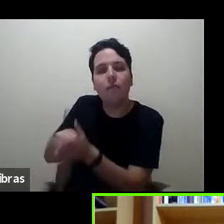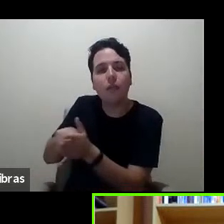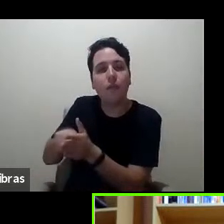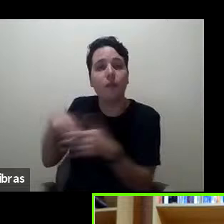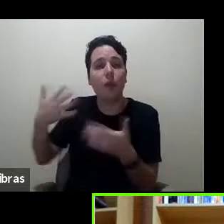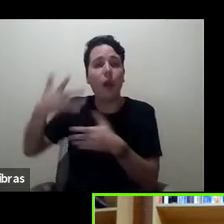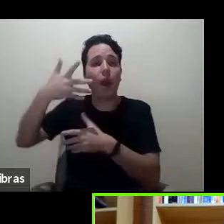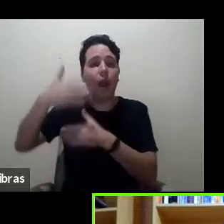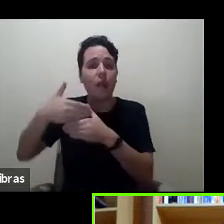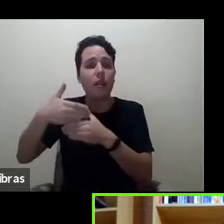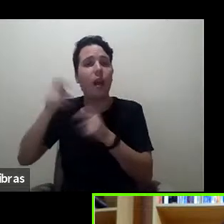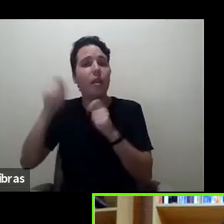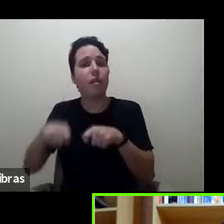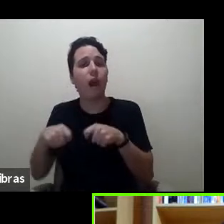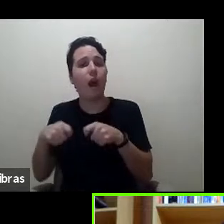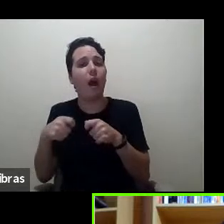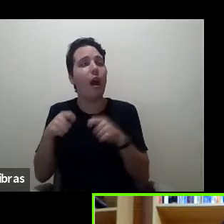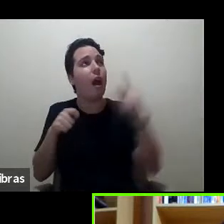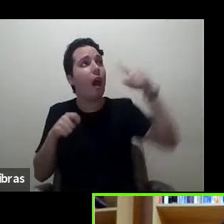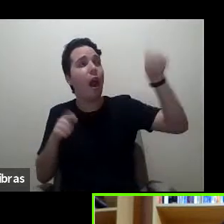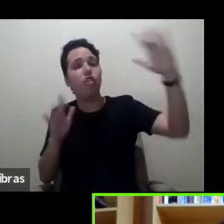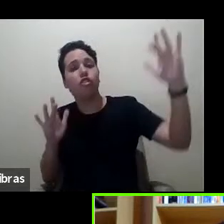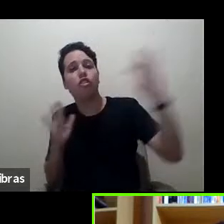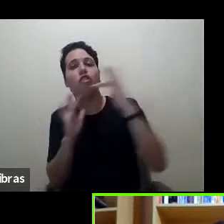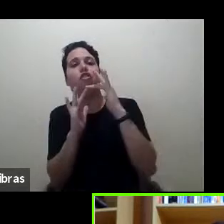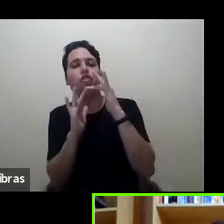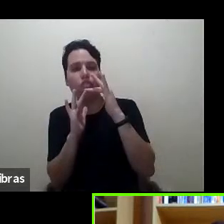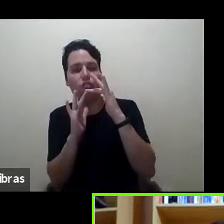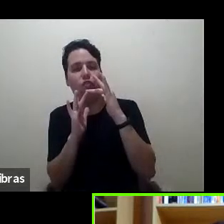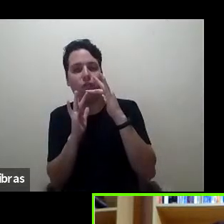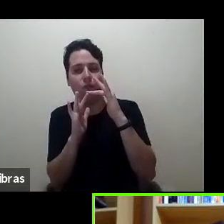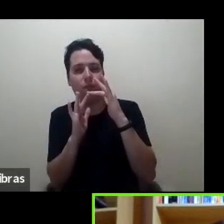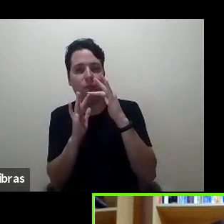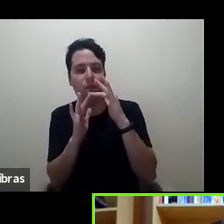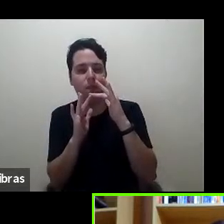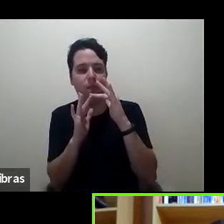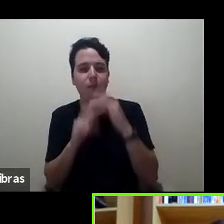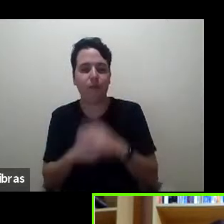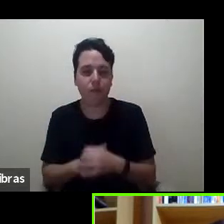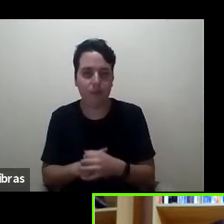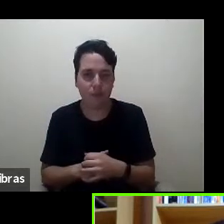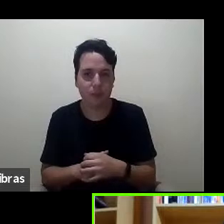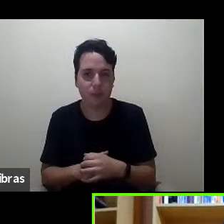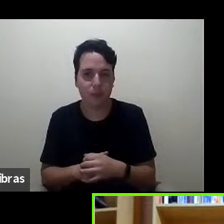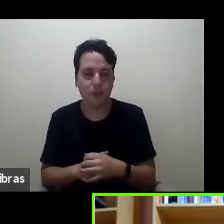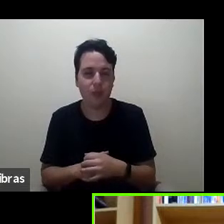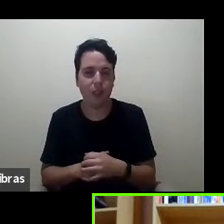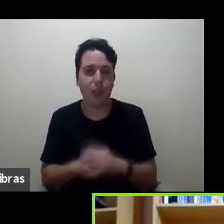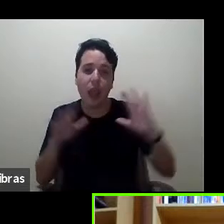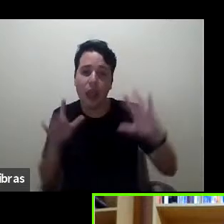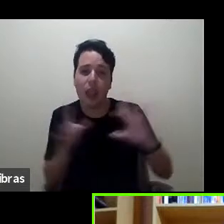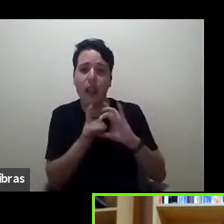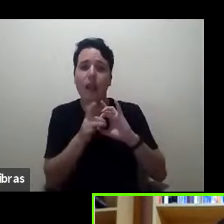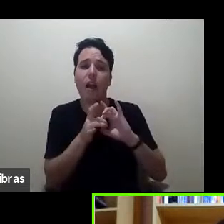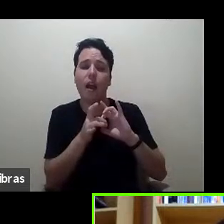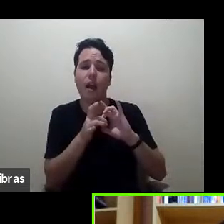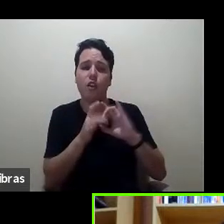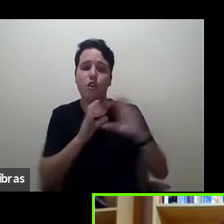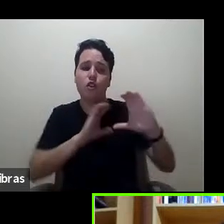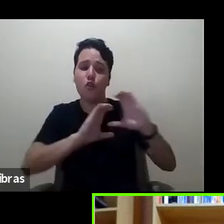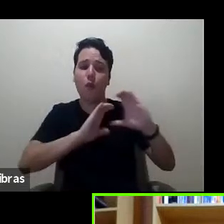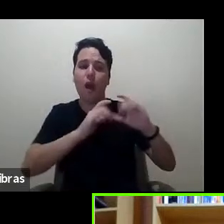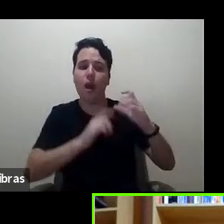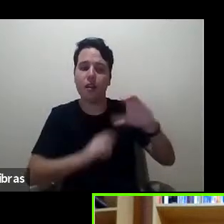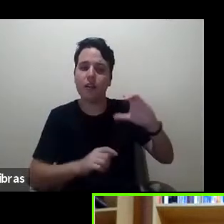forma também de chegar a esses lugares a partir de comunicações científicas, a partir de livros,